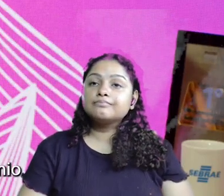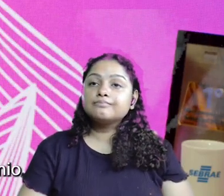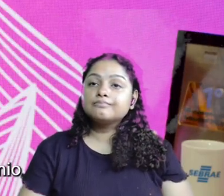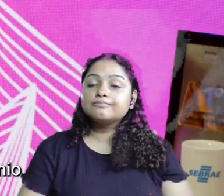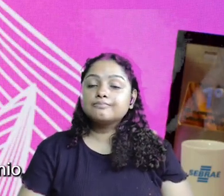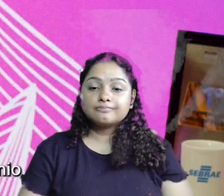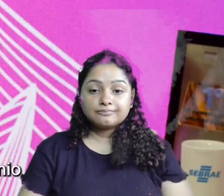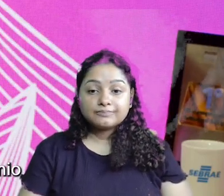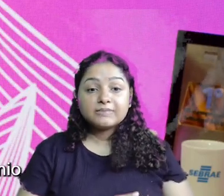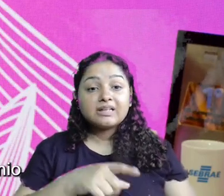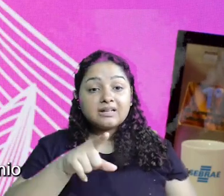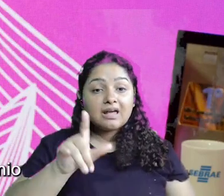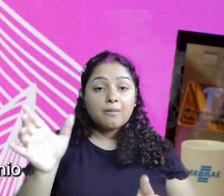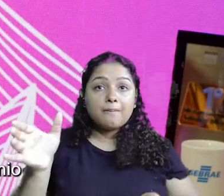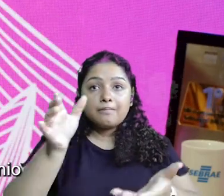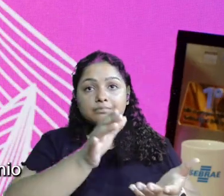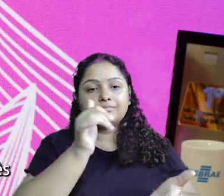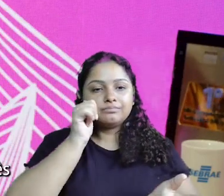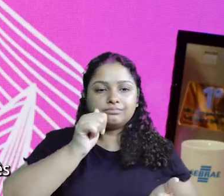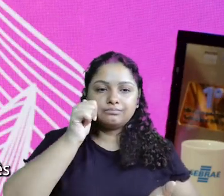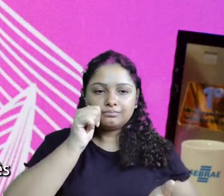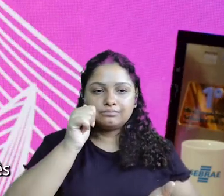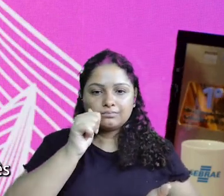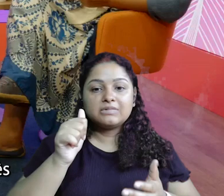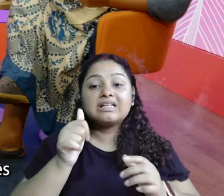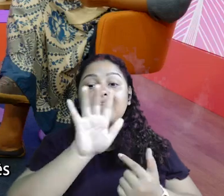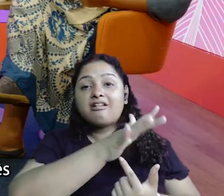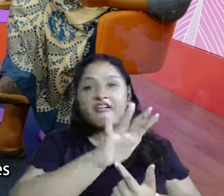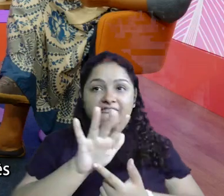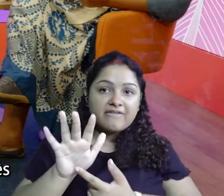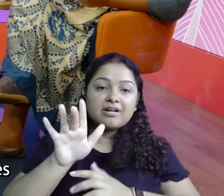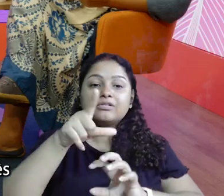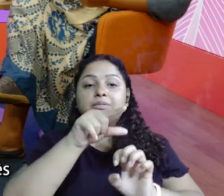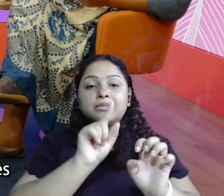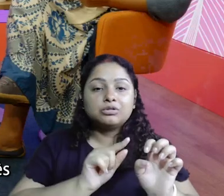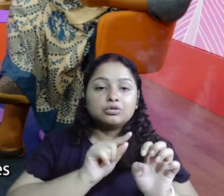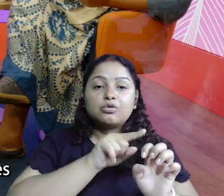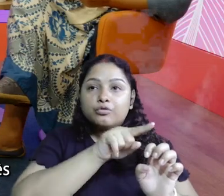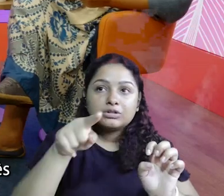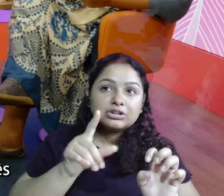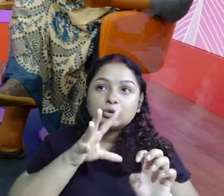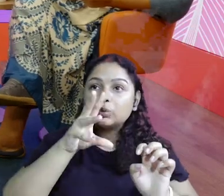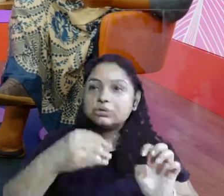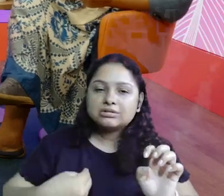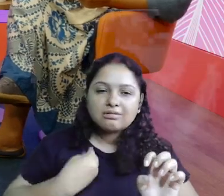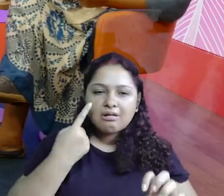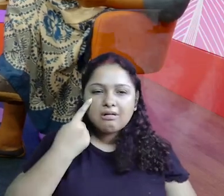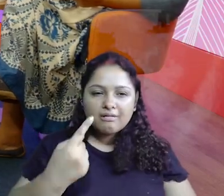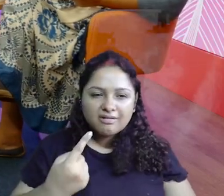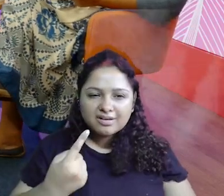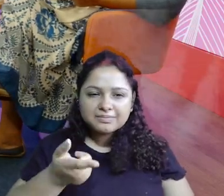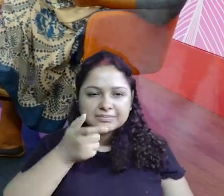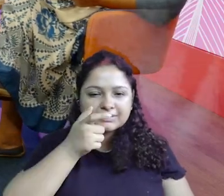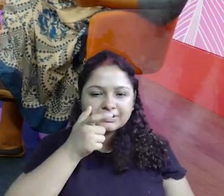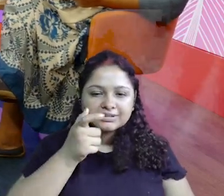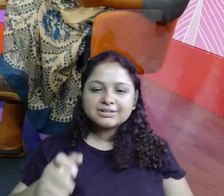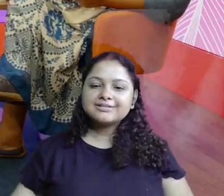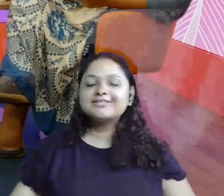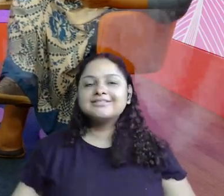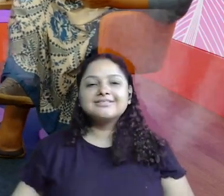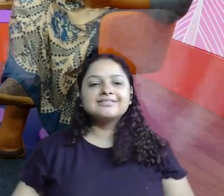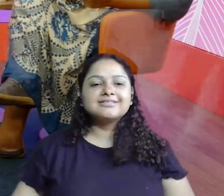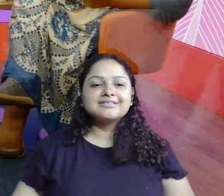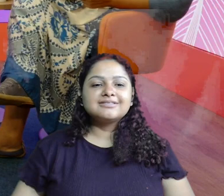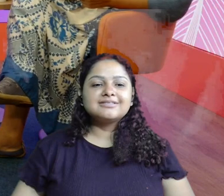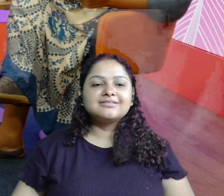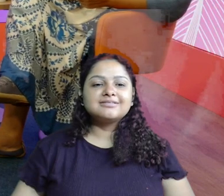quando foi feito o evento final do Prêmio Sebrae Mulher de Negócios na Feira do Empreendedor com vocês todas lá. Vamos assistir esse